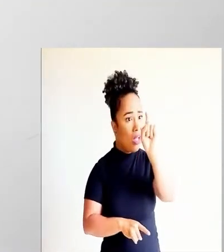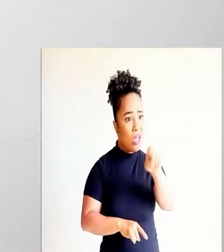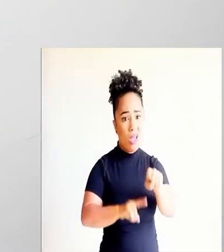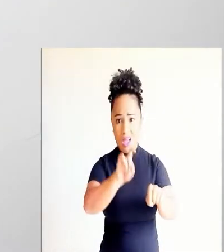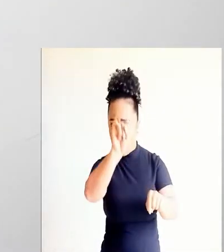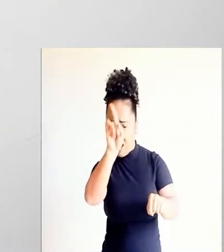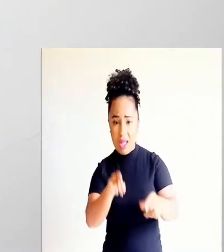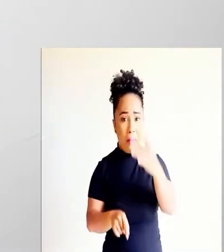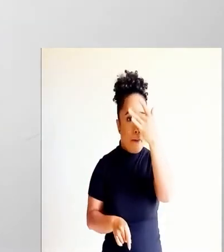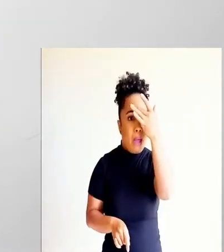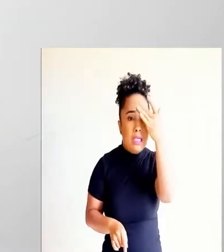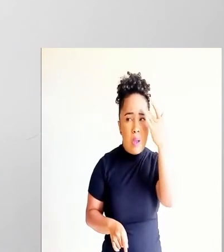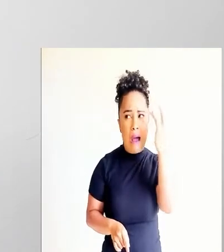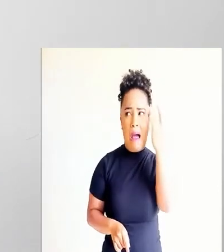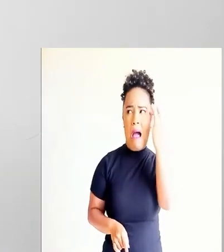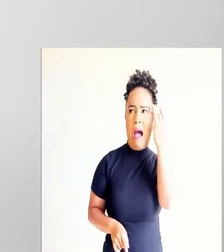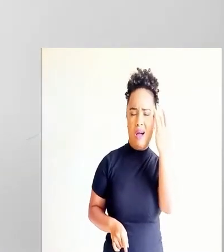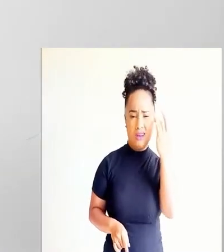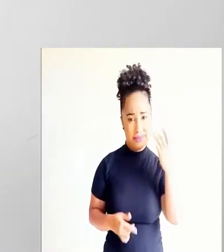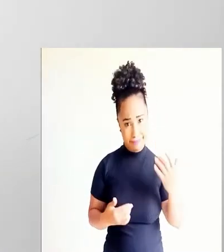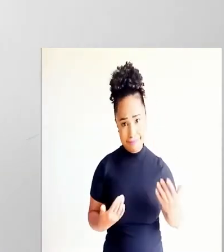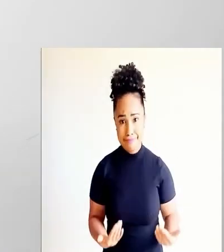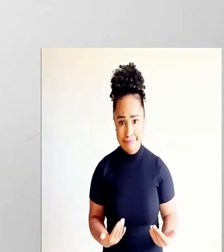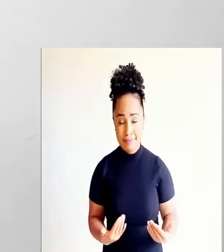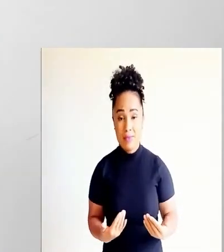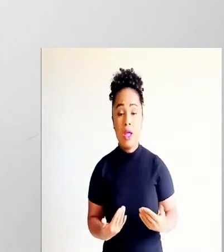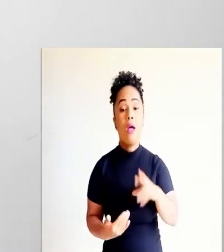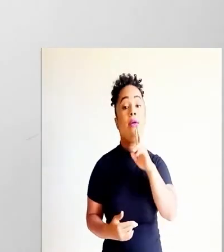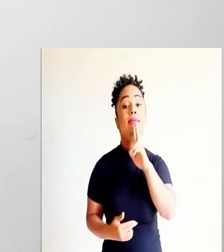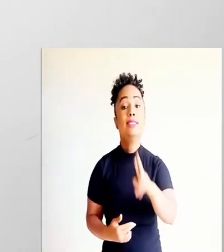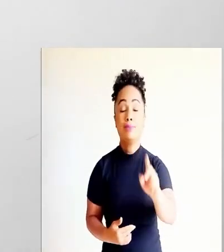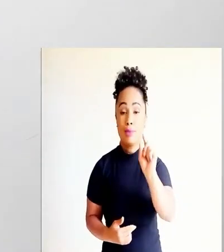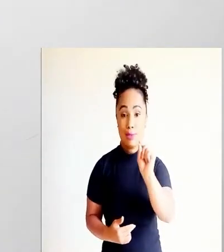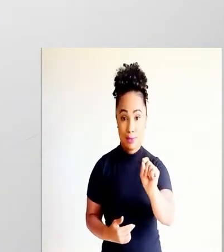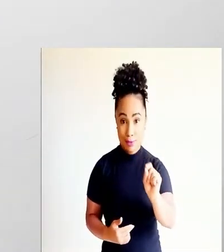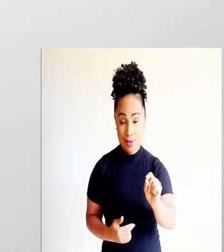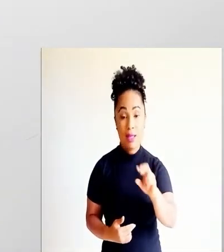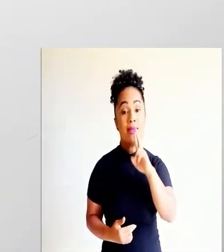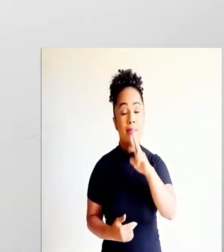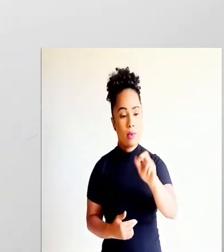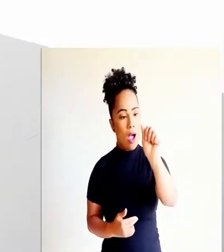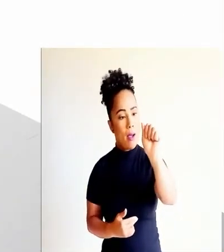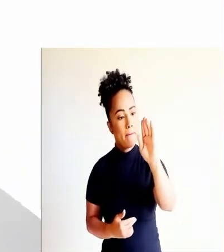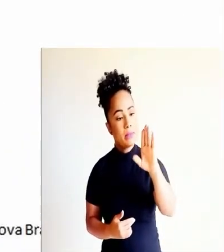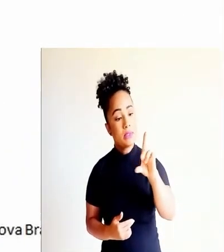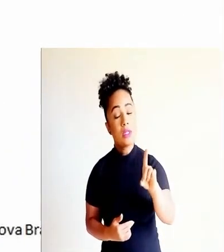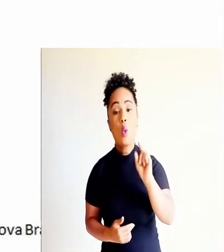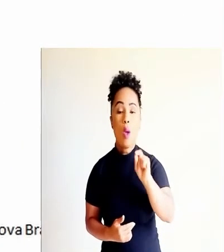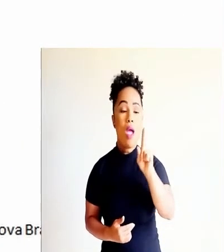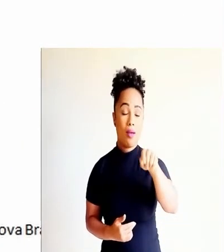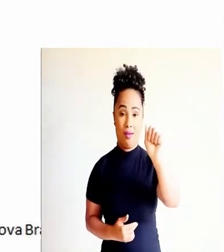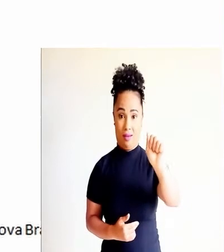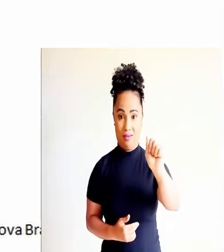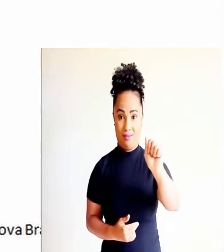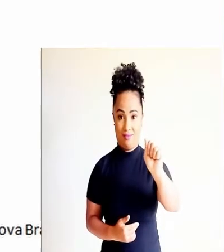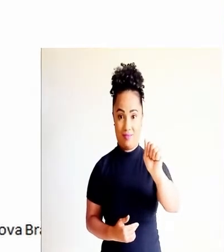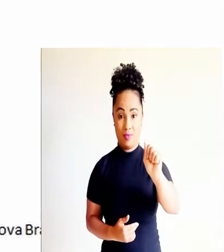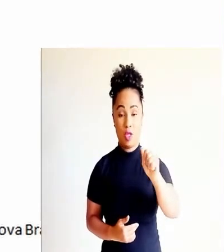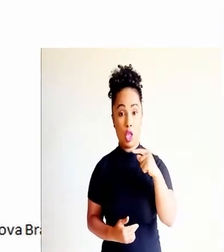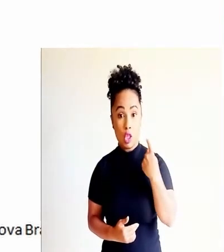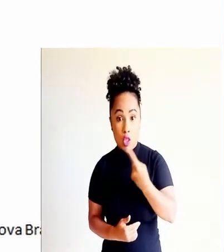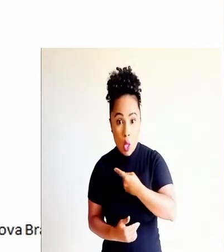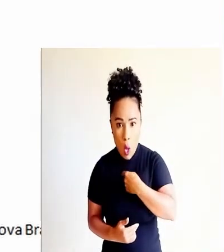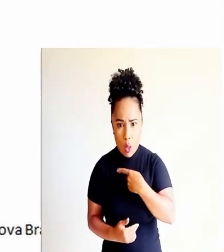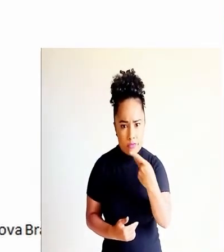lá. É uma hipótese? É. Alguém acha que pode ser. Então, qual é a resposta? É a letra A. A única